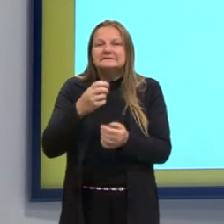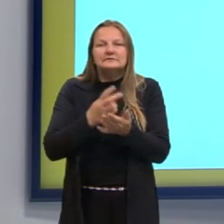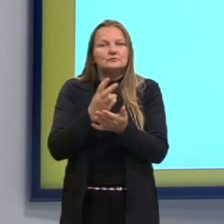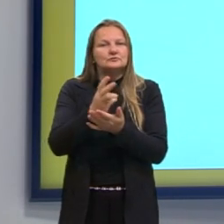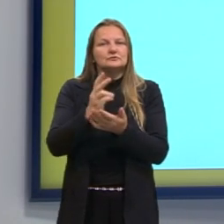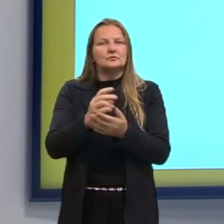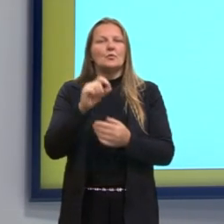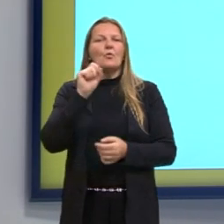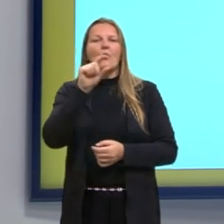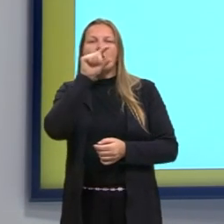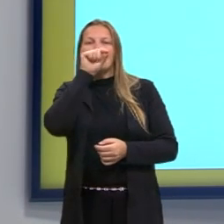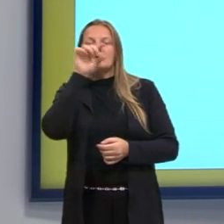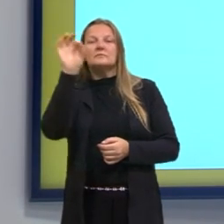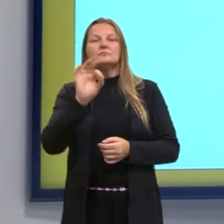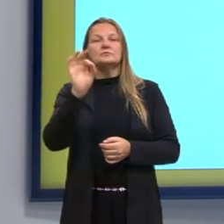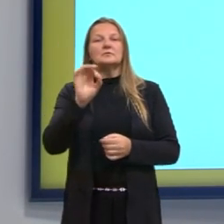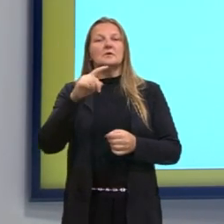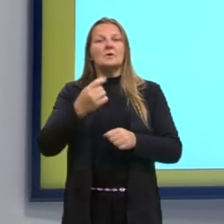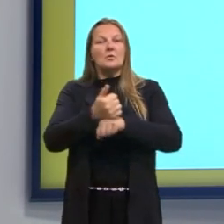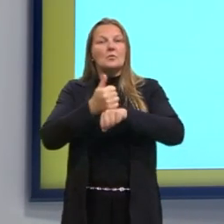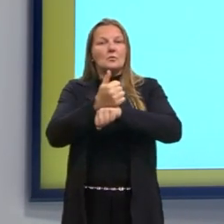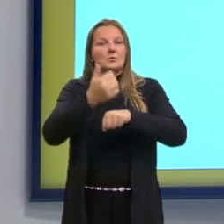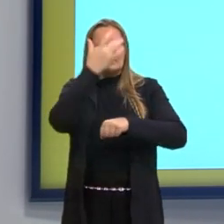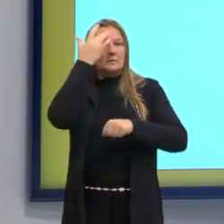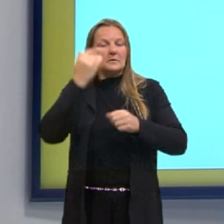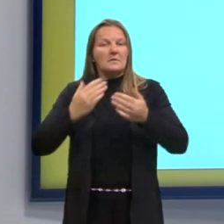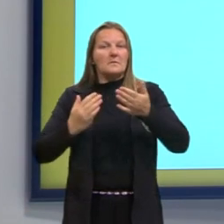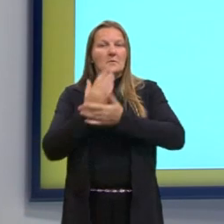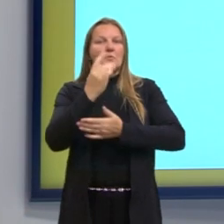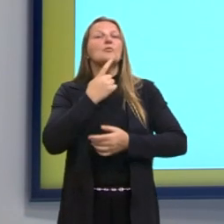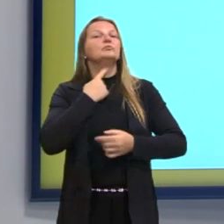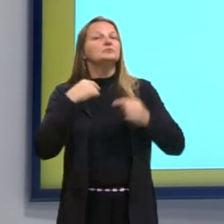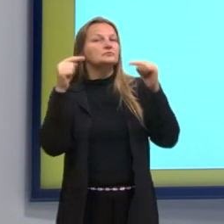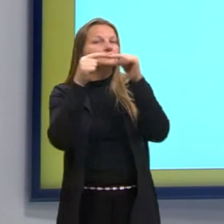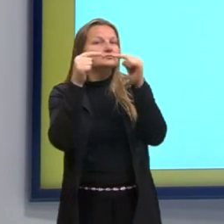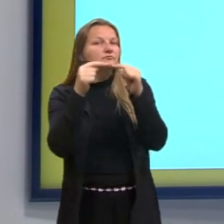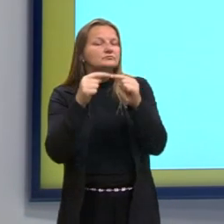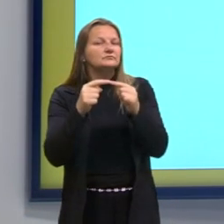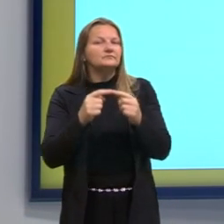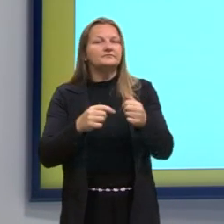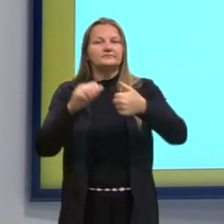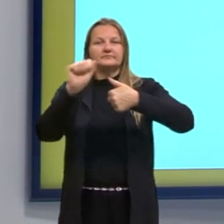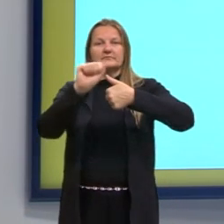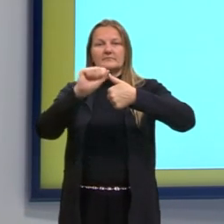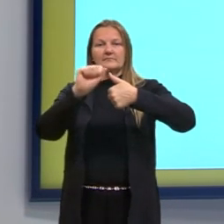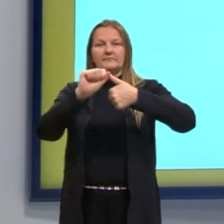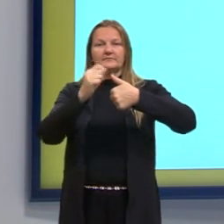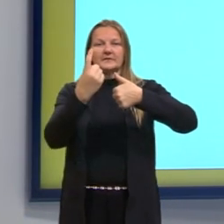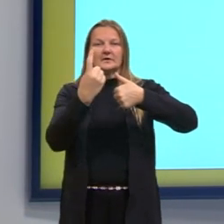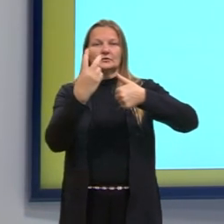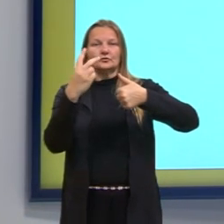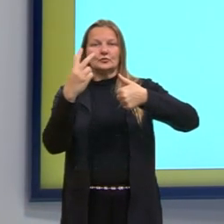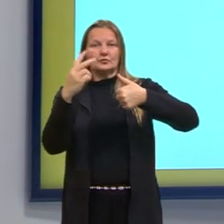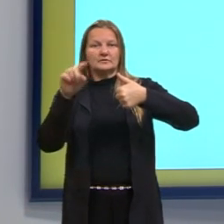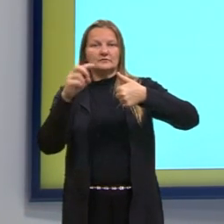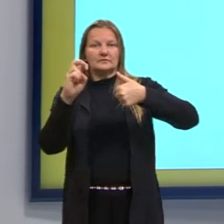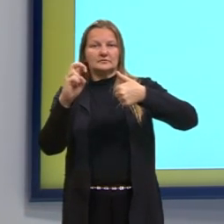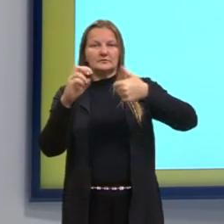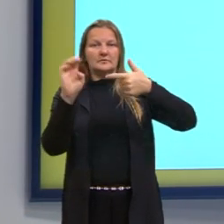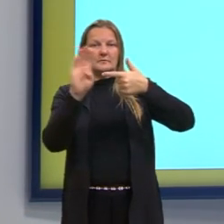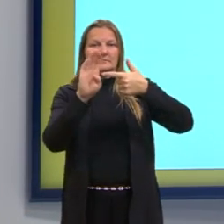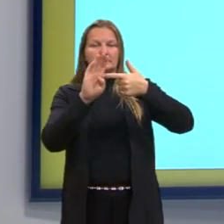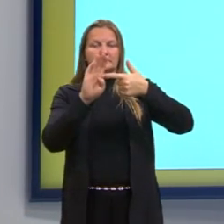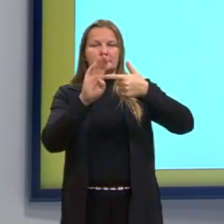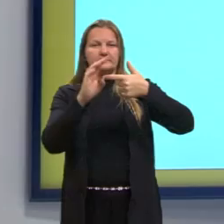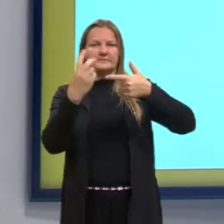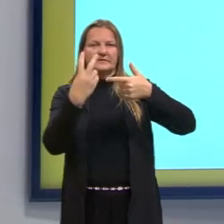frango para que o atleta alcance o seu objetivo? A letra A, 12,5, letra